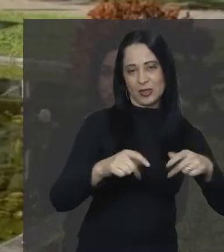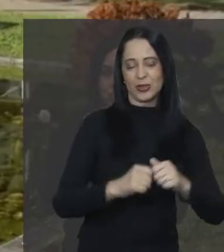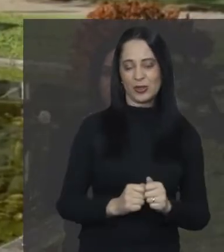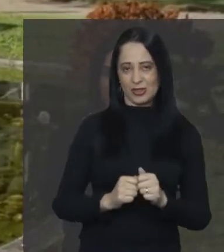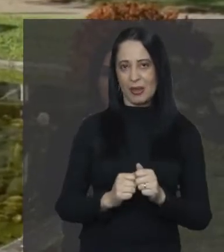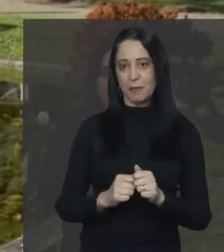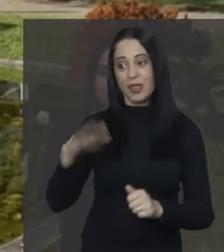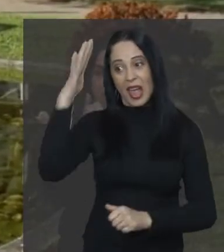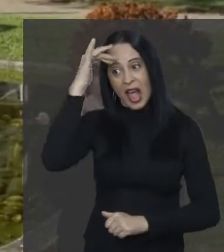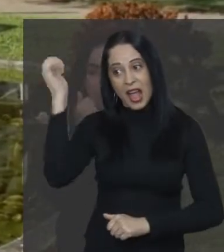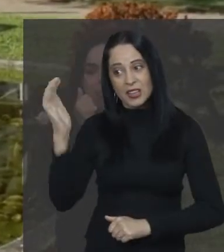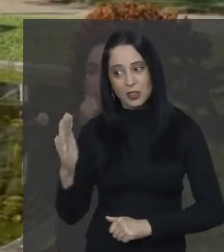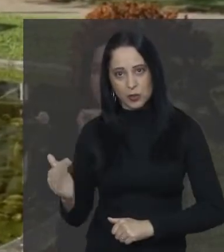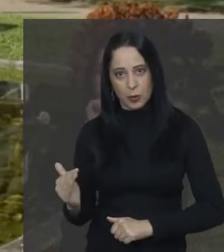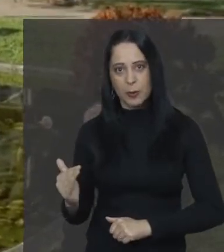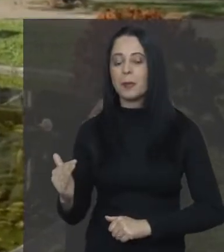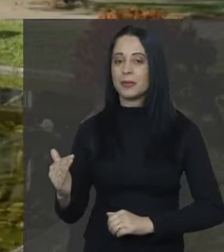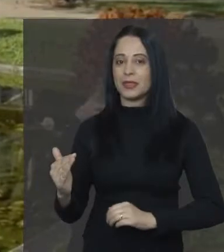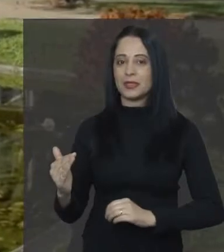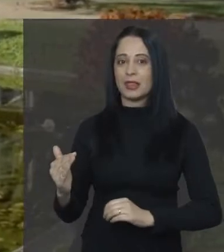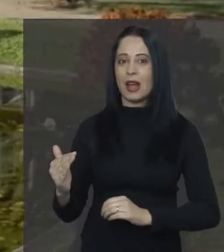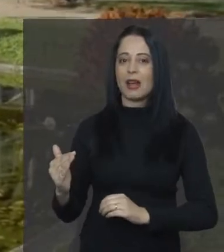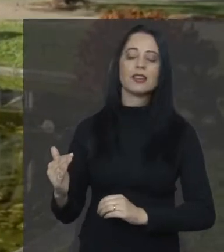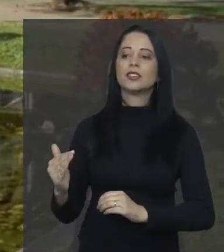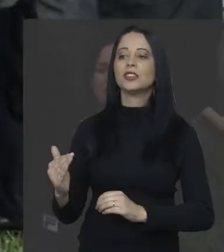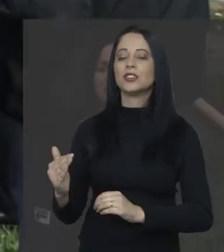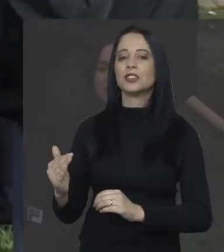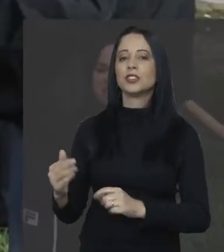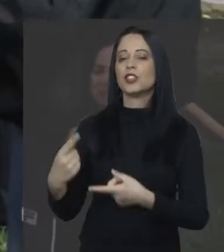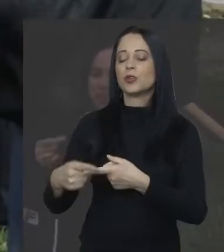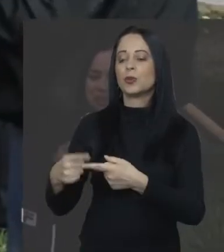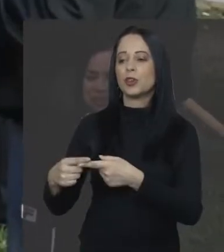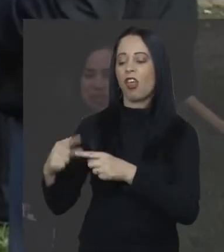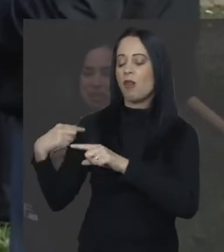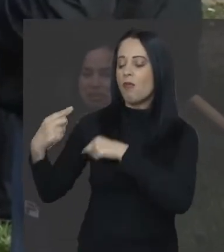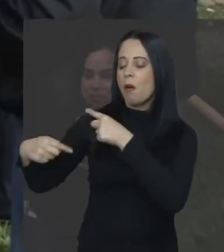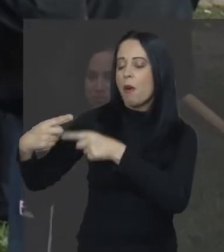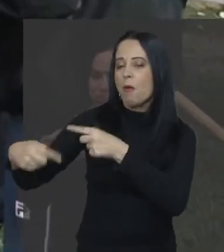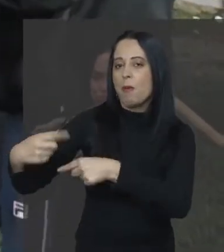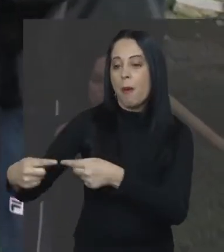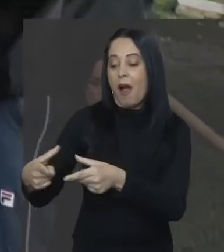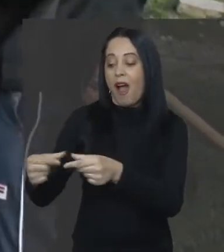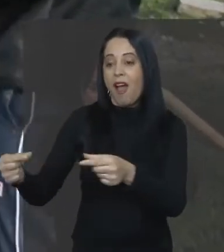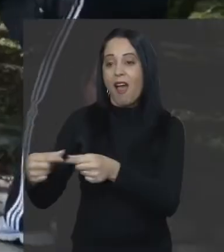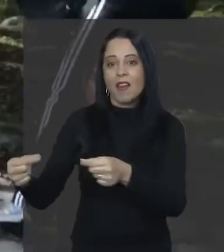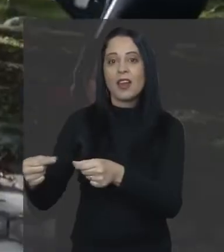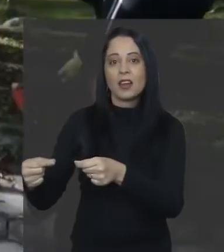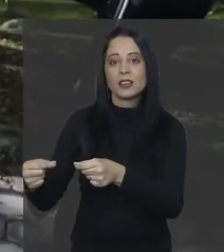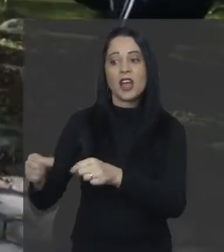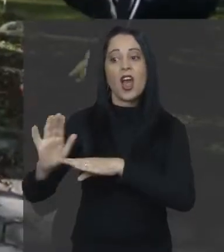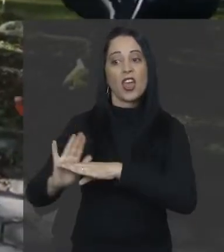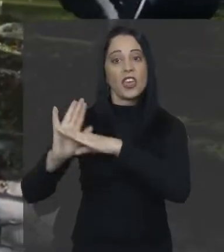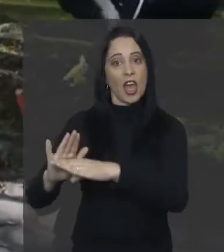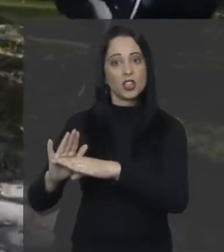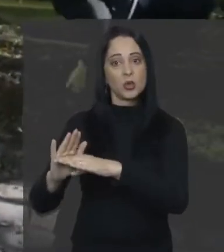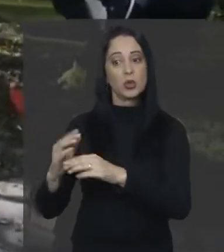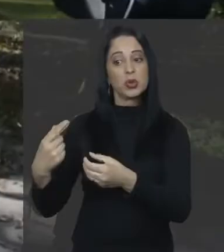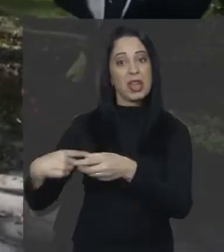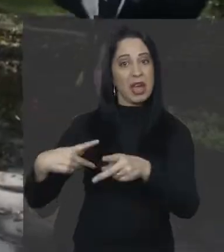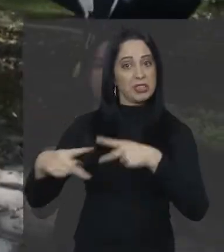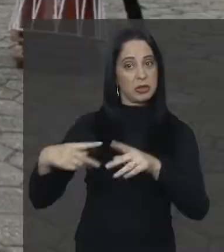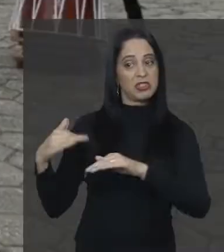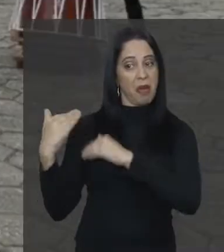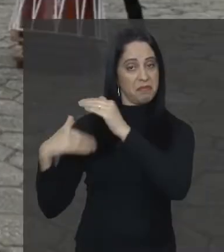As homenagens serão conferidas pela Câmara Municipal a imigrantes japoneses e descendentes que se destacam pela